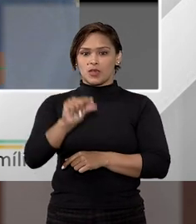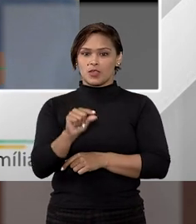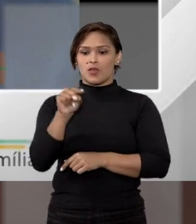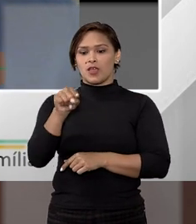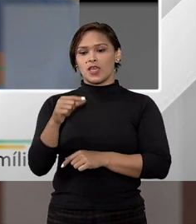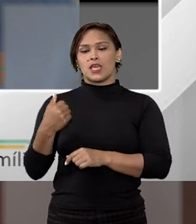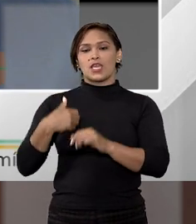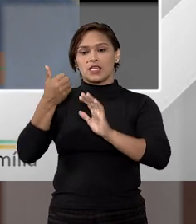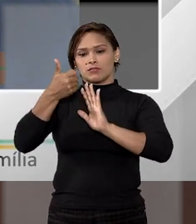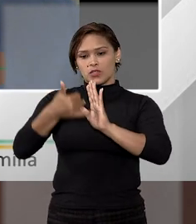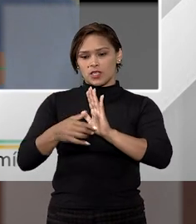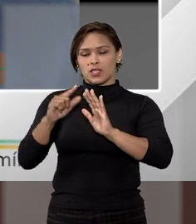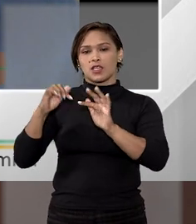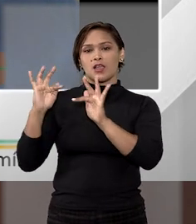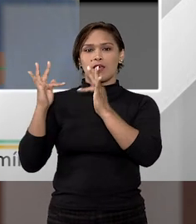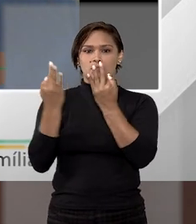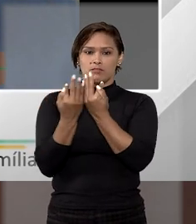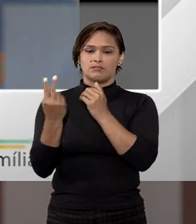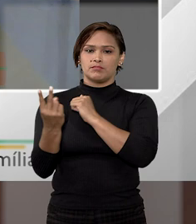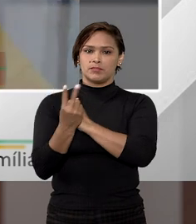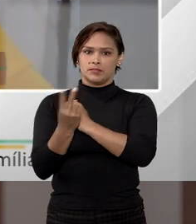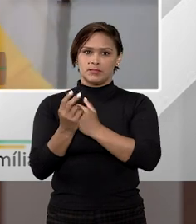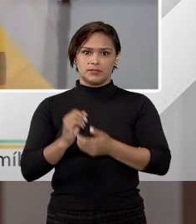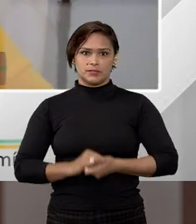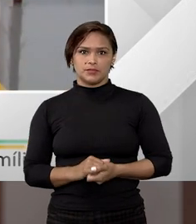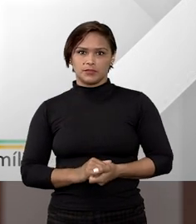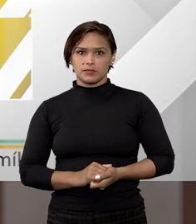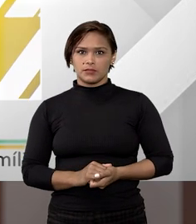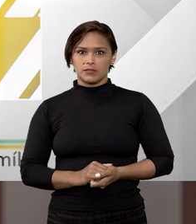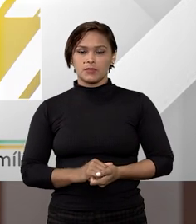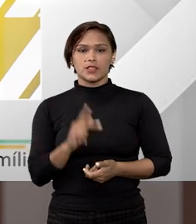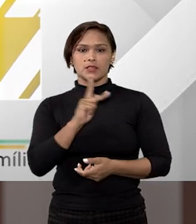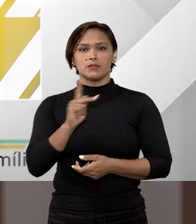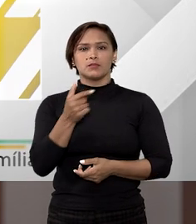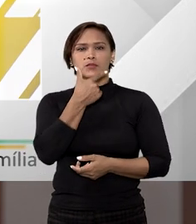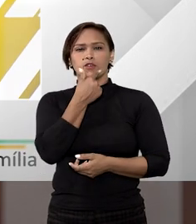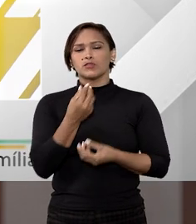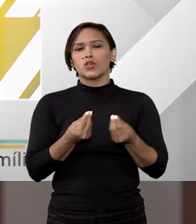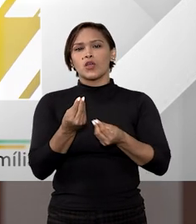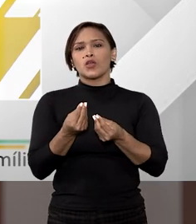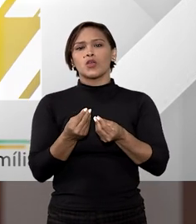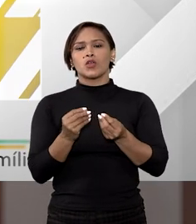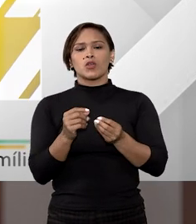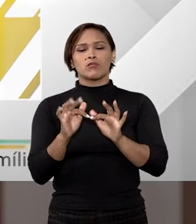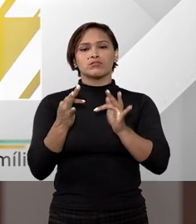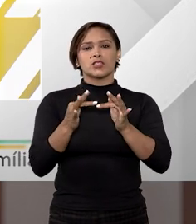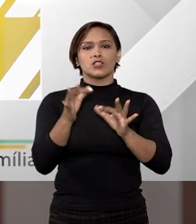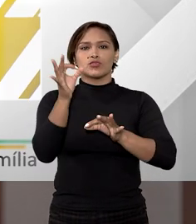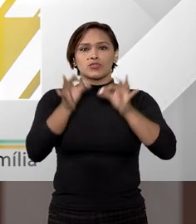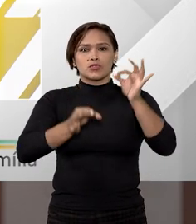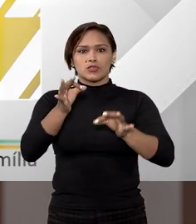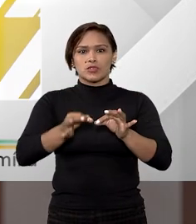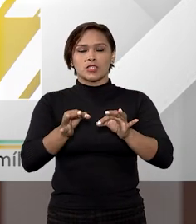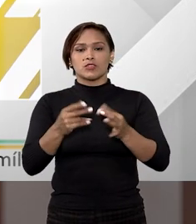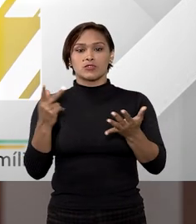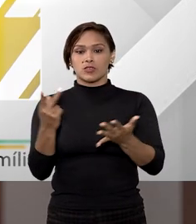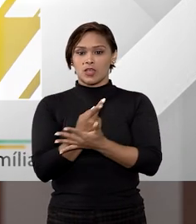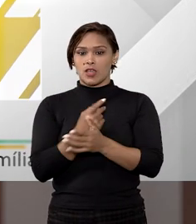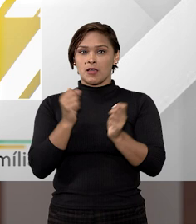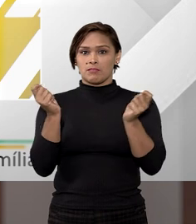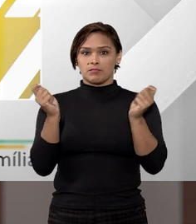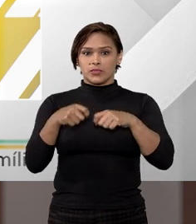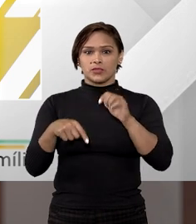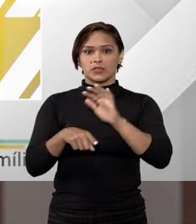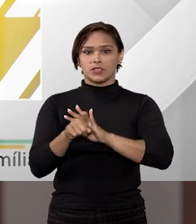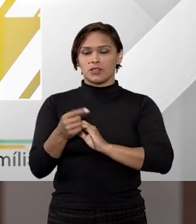seria sobre ele que recairia de qualquer forma a proteção. Professor Vitor, e qual o tratamento jurídico a ser dado